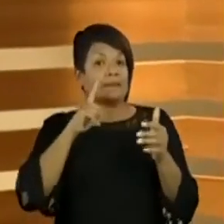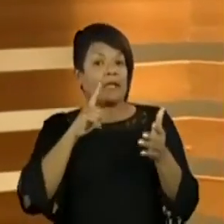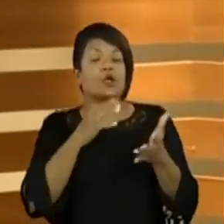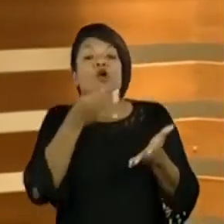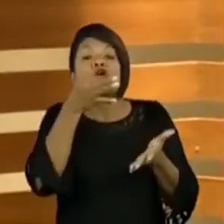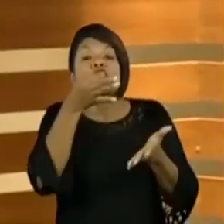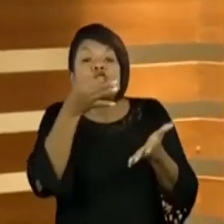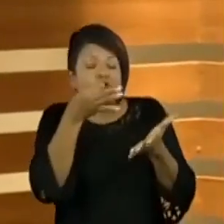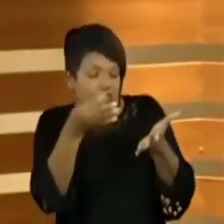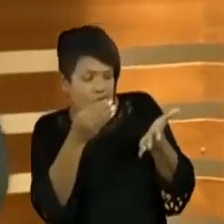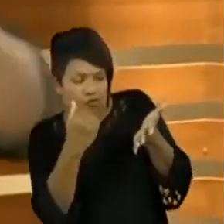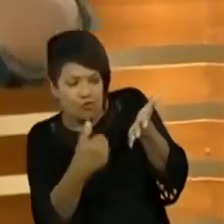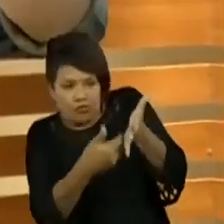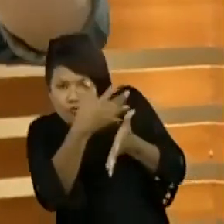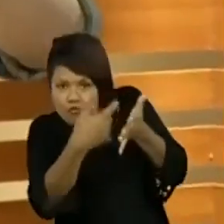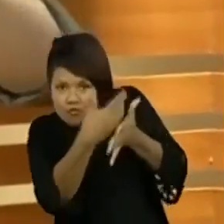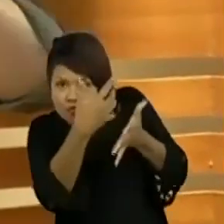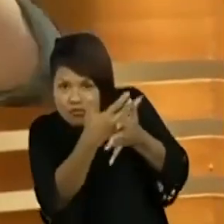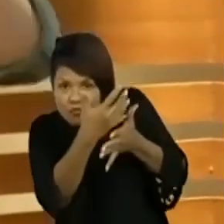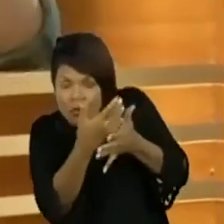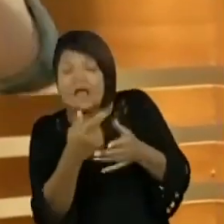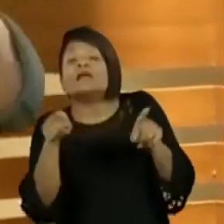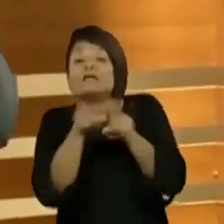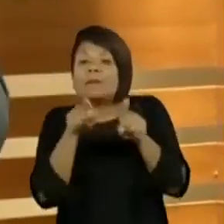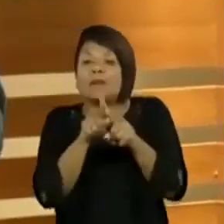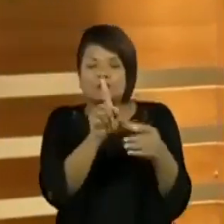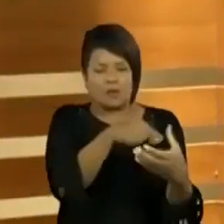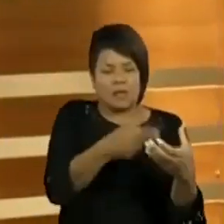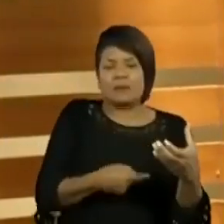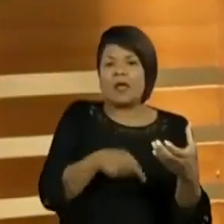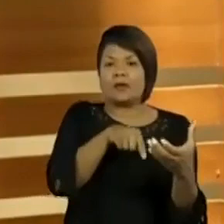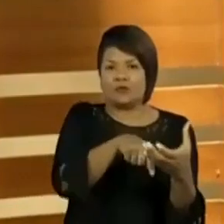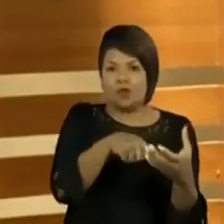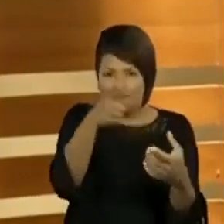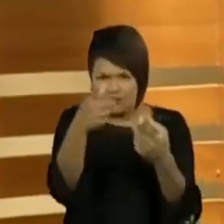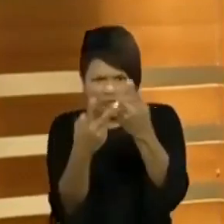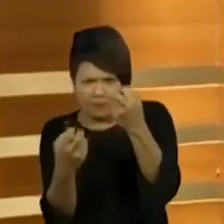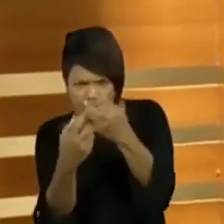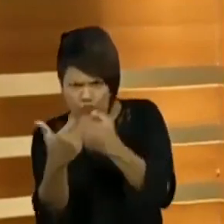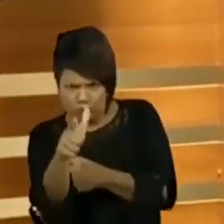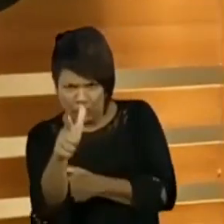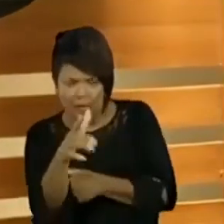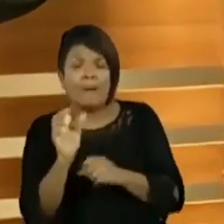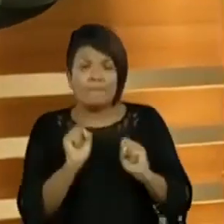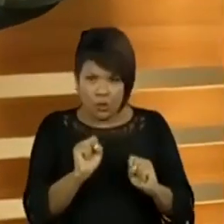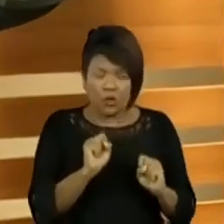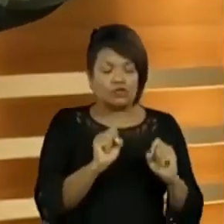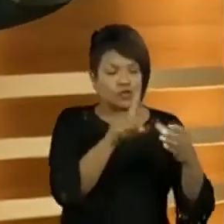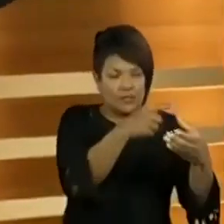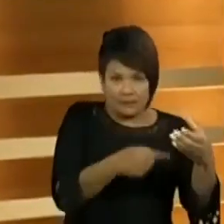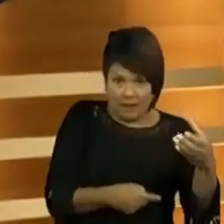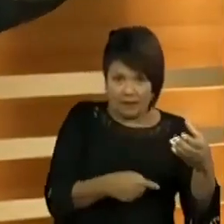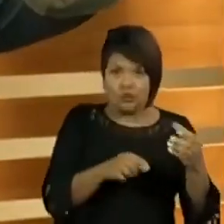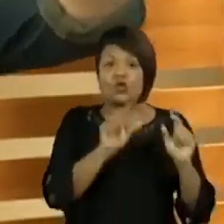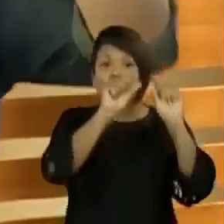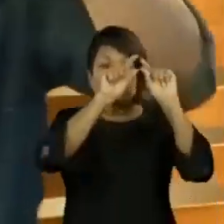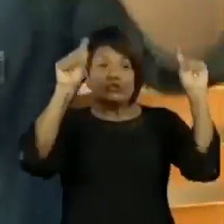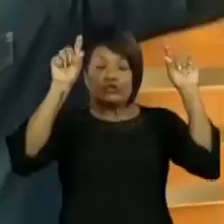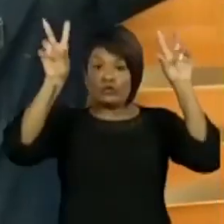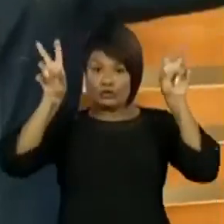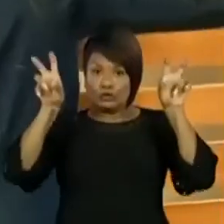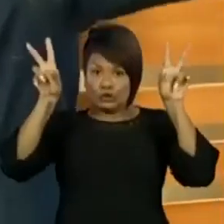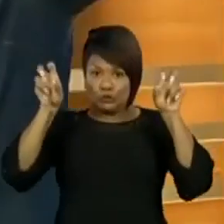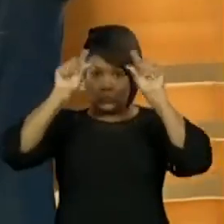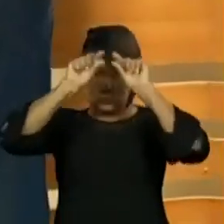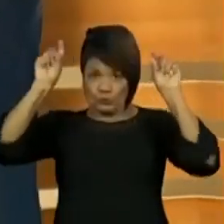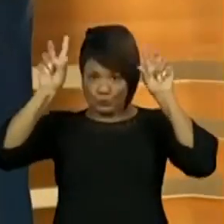comentários, quanto no caderno. Quem não está com o aplicativo, coloca no caderno. Então, coloca o título bonitinho, beleza? Não